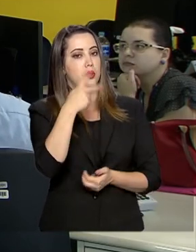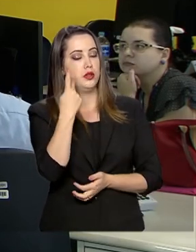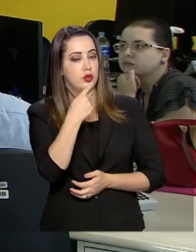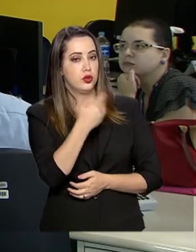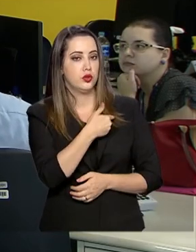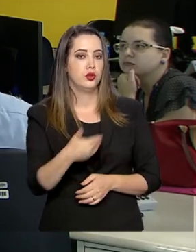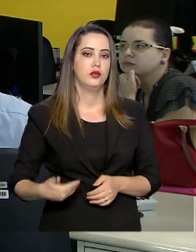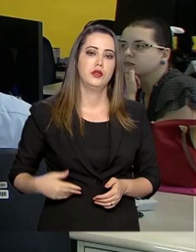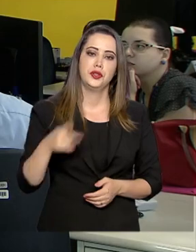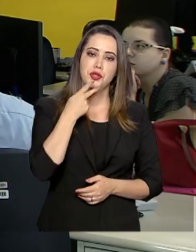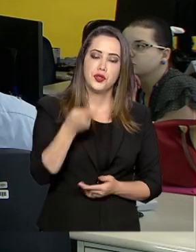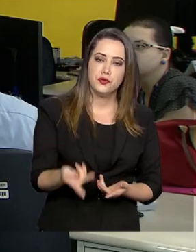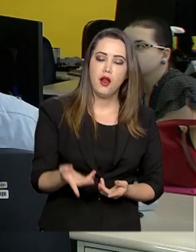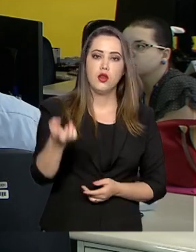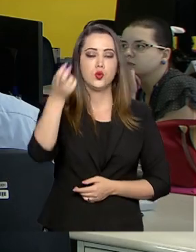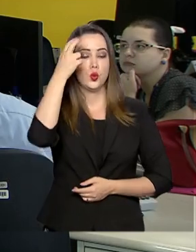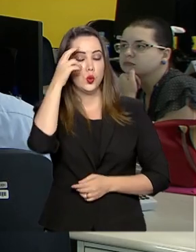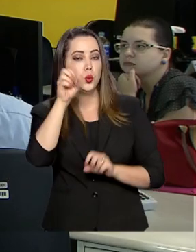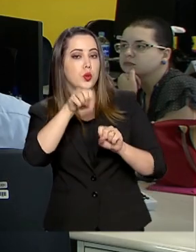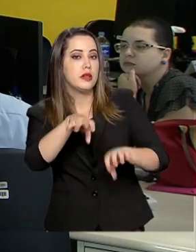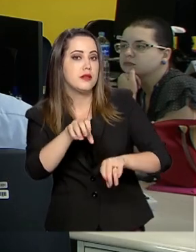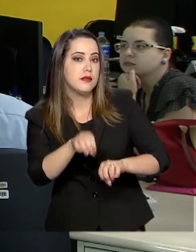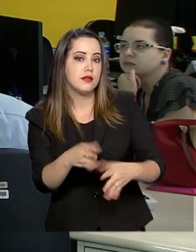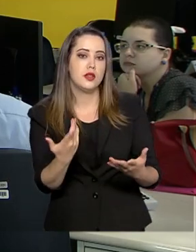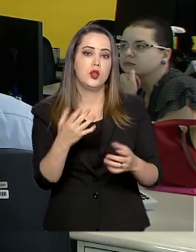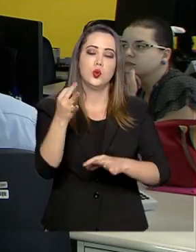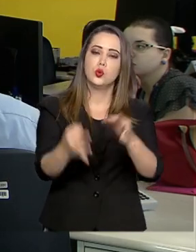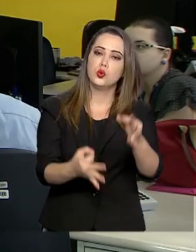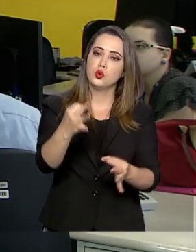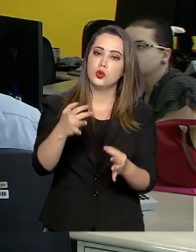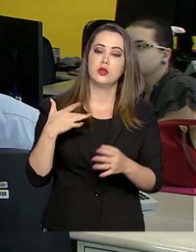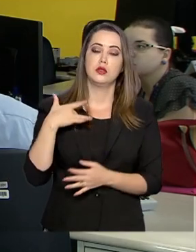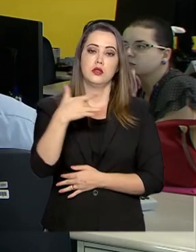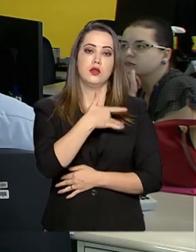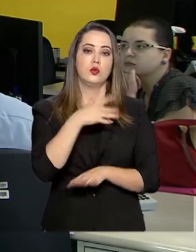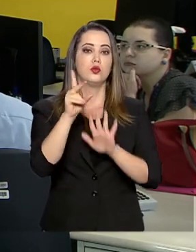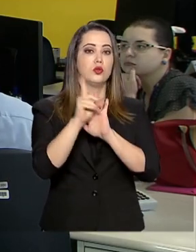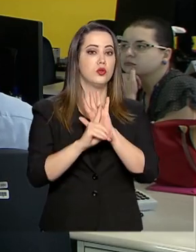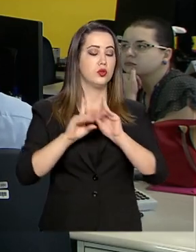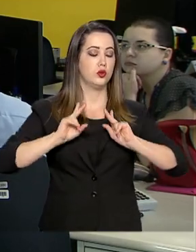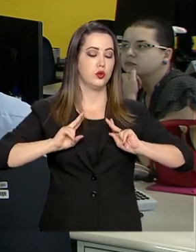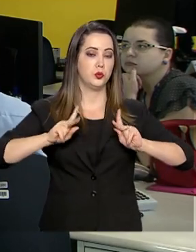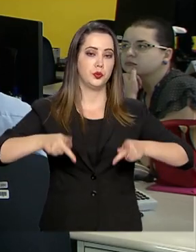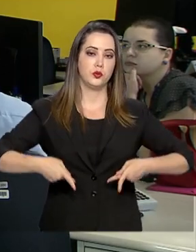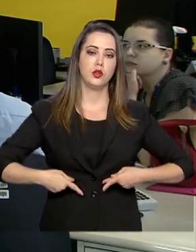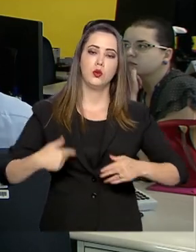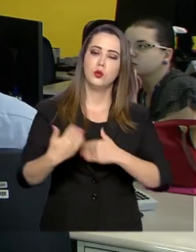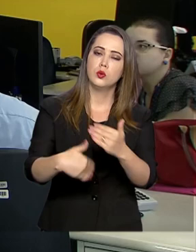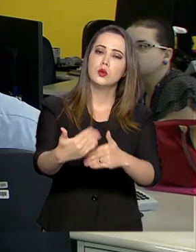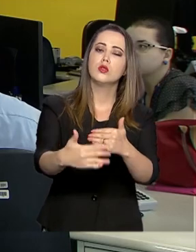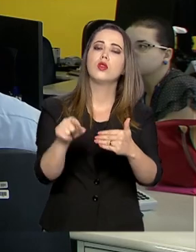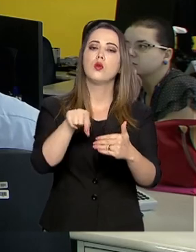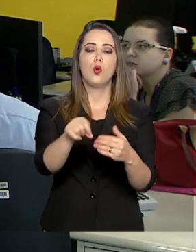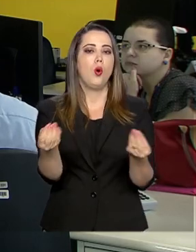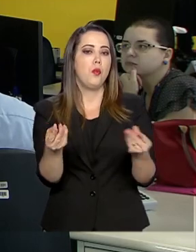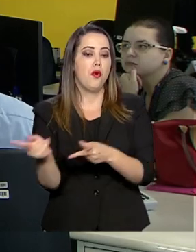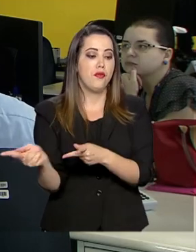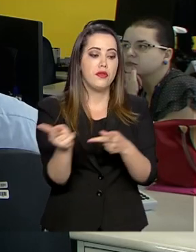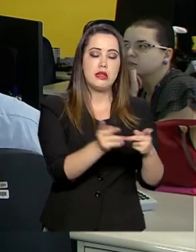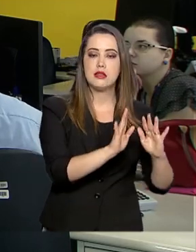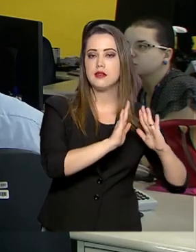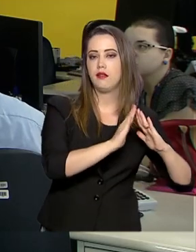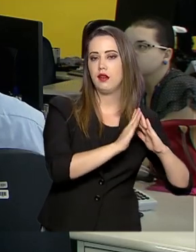E aí a gente fala de cultura, educação, justiça, saúde e direitos humanos. A ação se desenvolve por meio de visitas